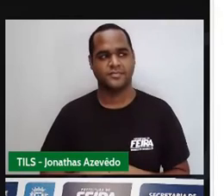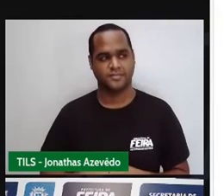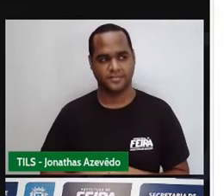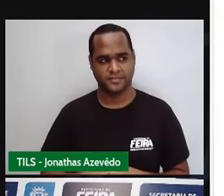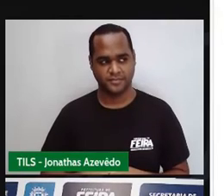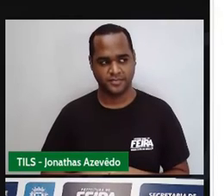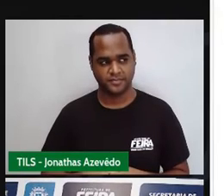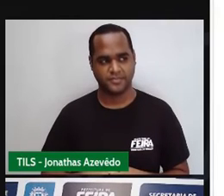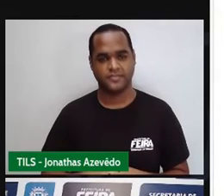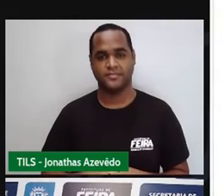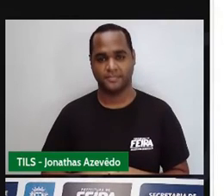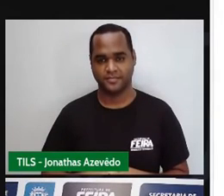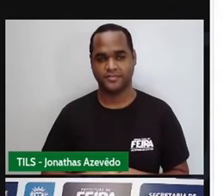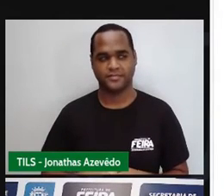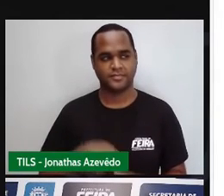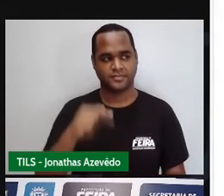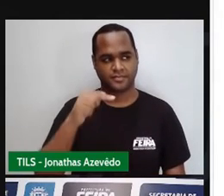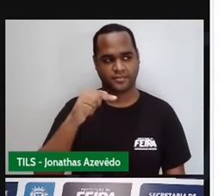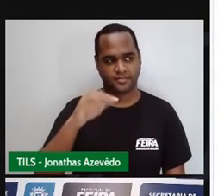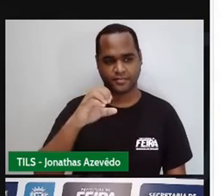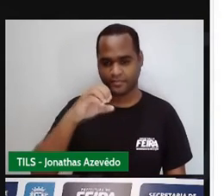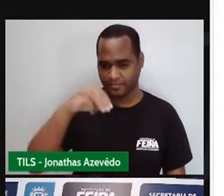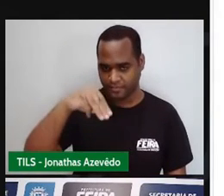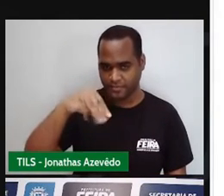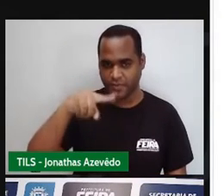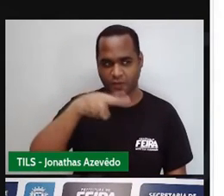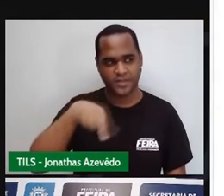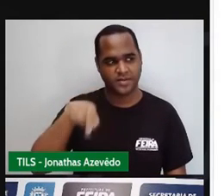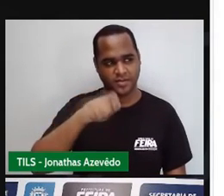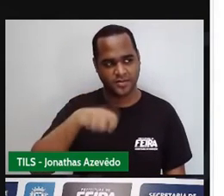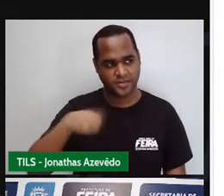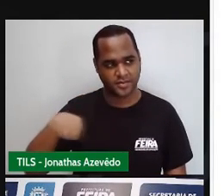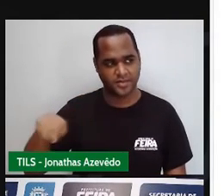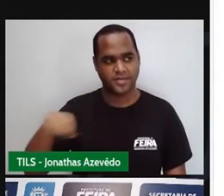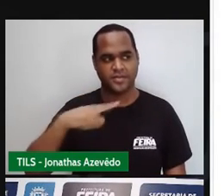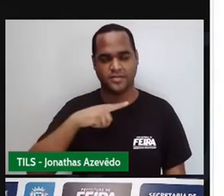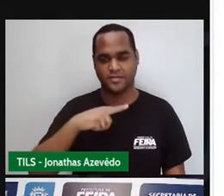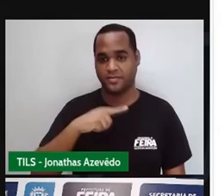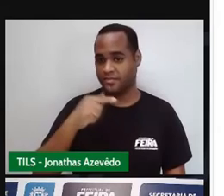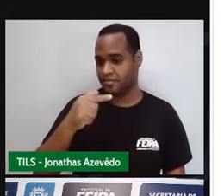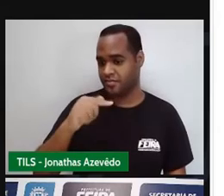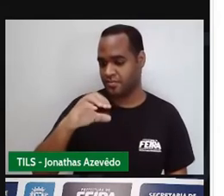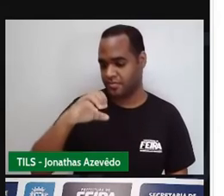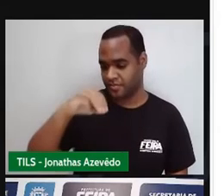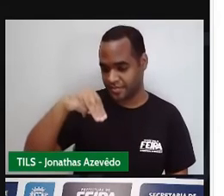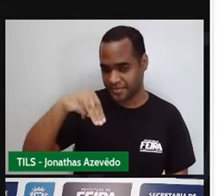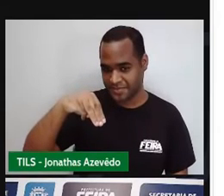de 7 centímetros vamos escrever 7